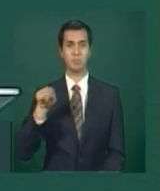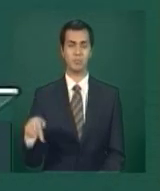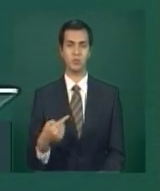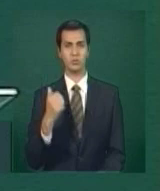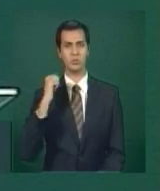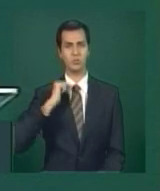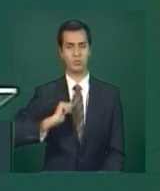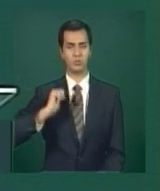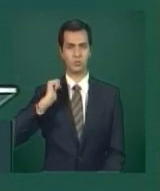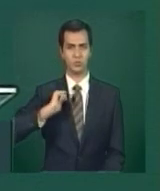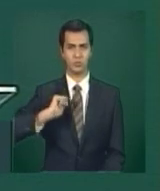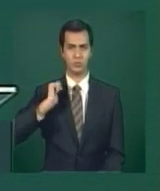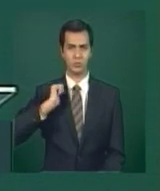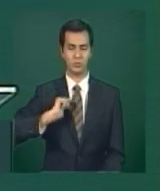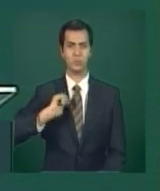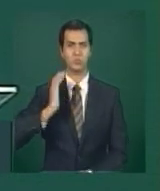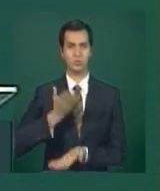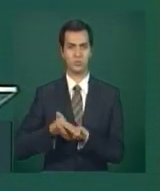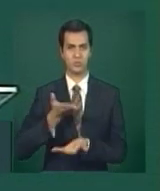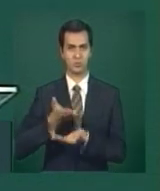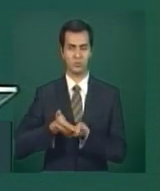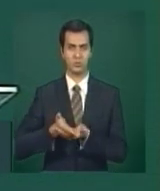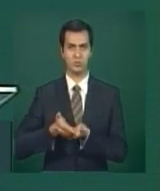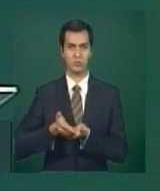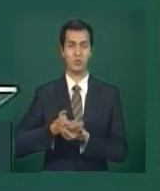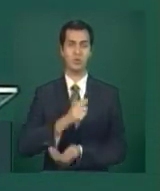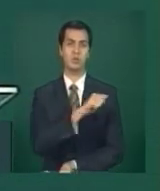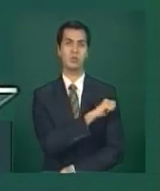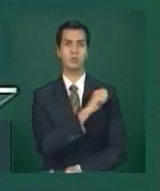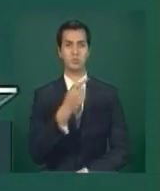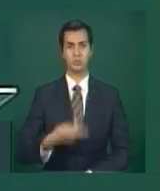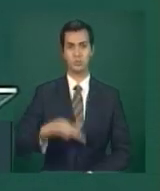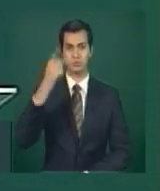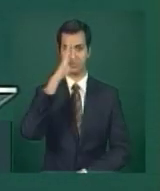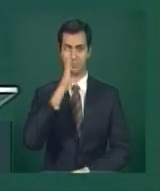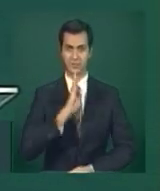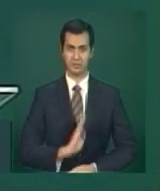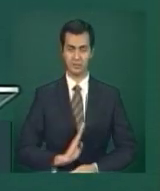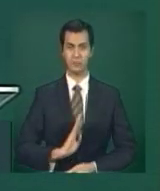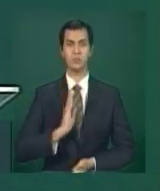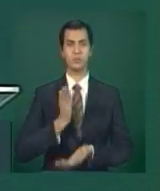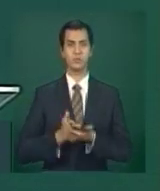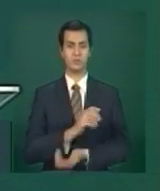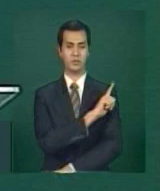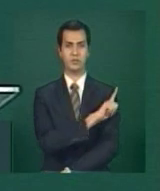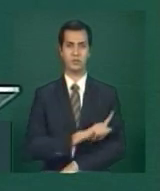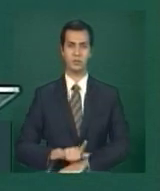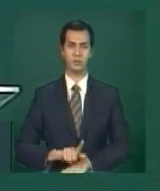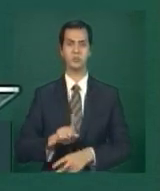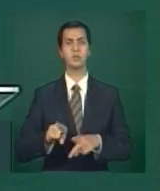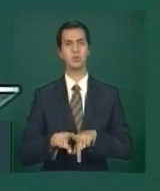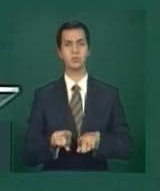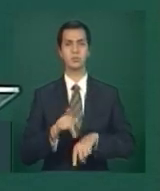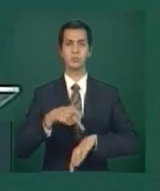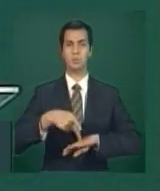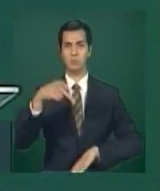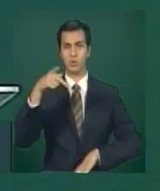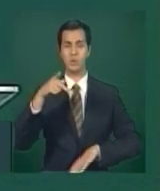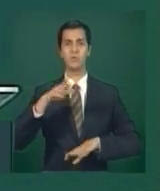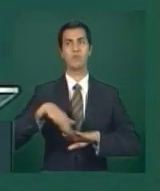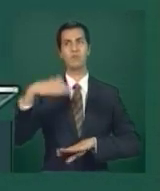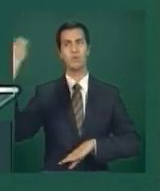bolsas de estudo para estudantes de graduação e de pós-graduação